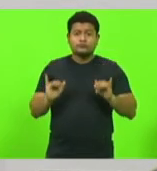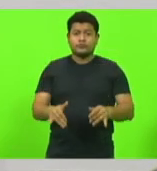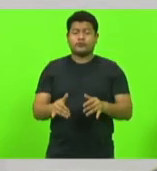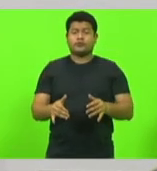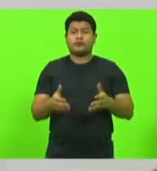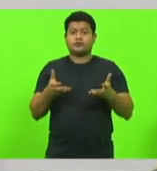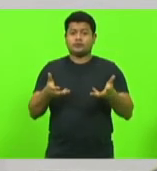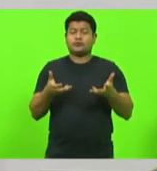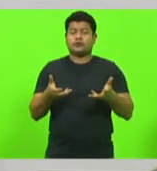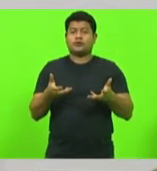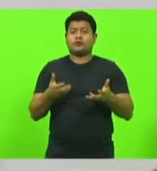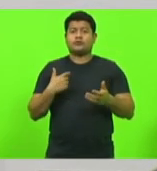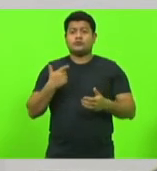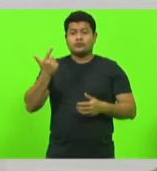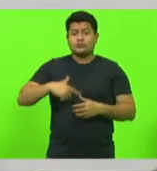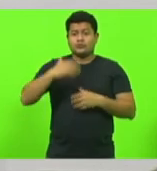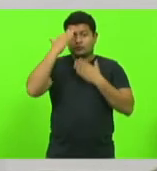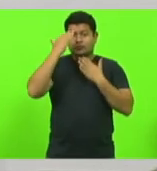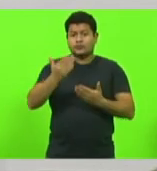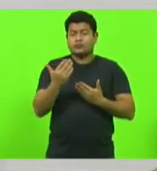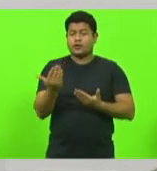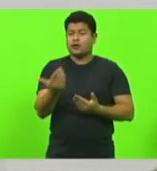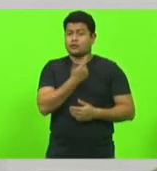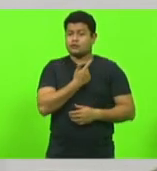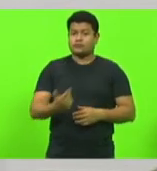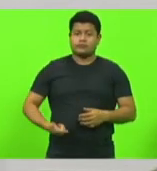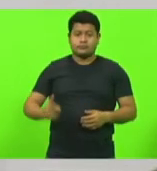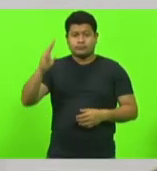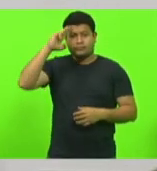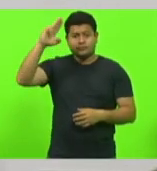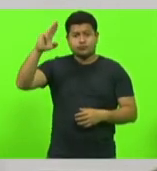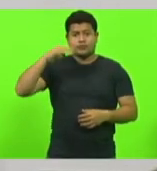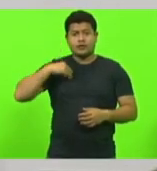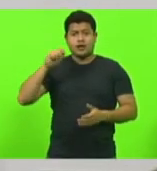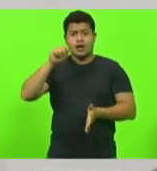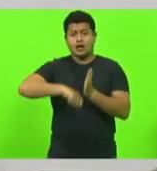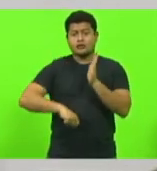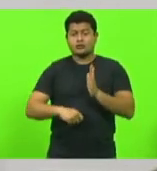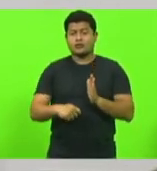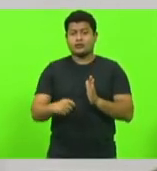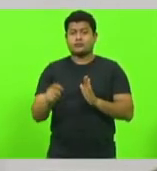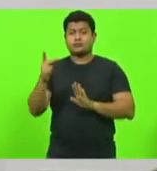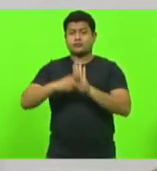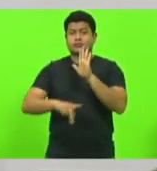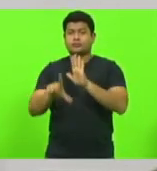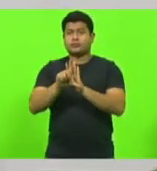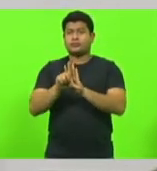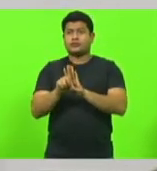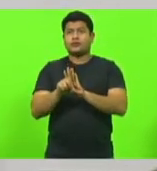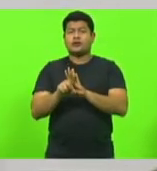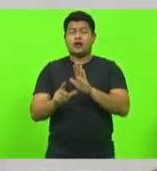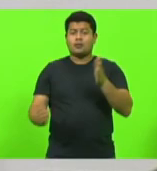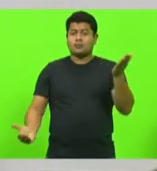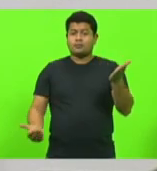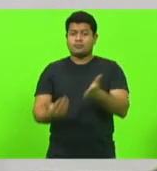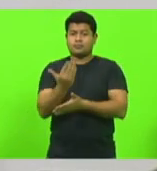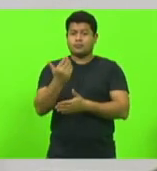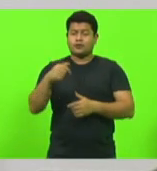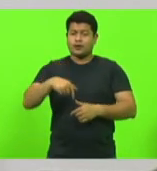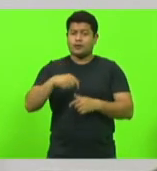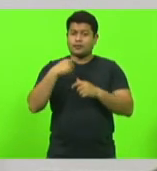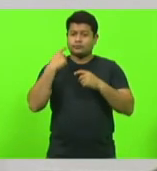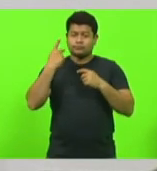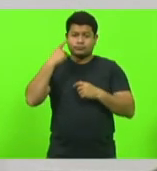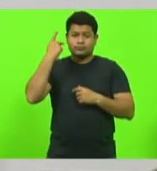eu quero, uma vez mais, agradecer ao governador Moisés pela sanção de um projeto de lei aprovado aqui pelo parlamento que